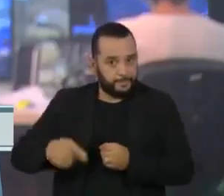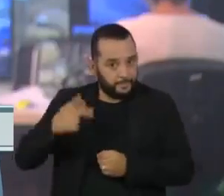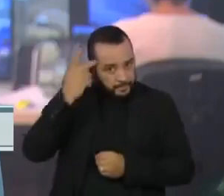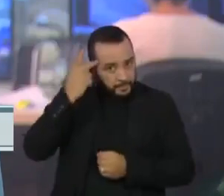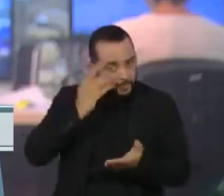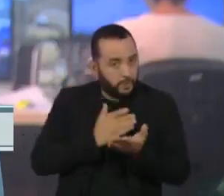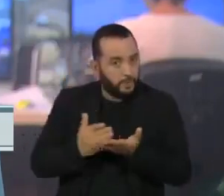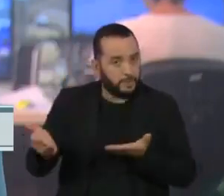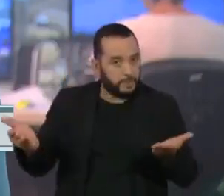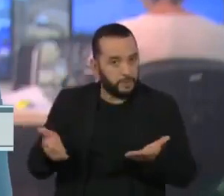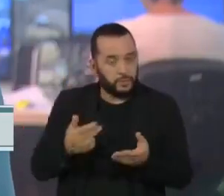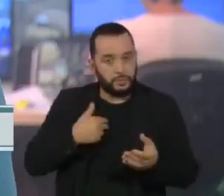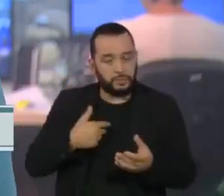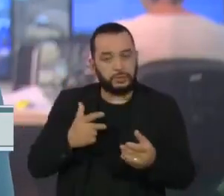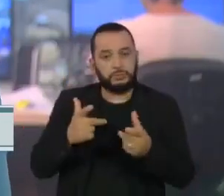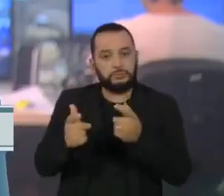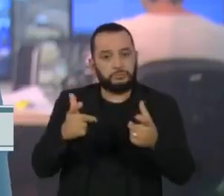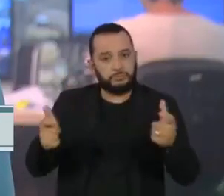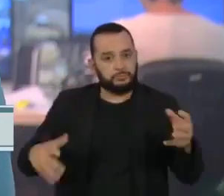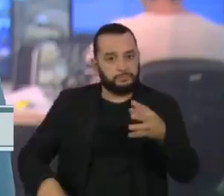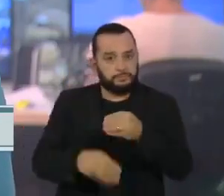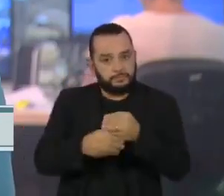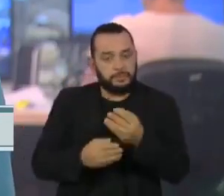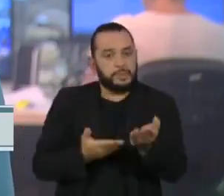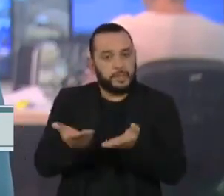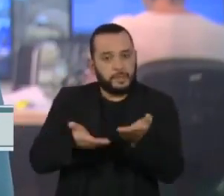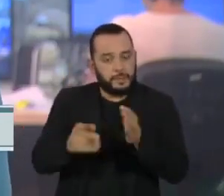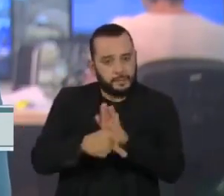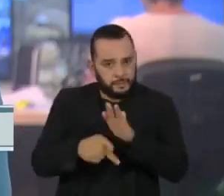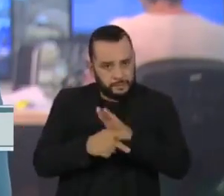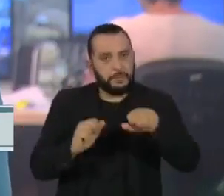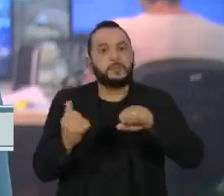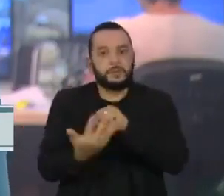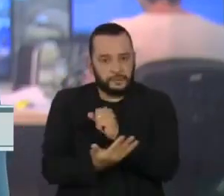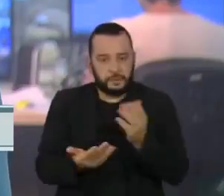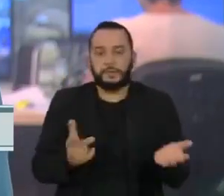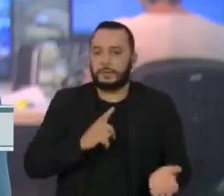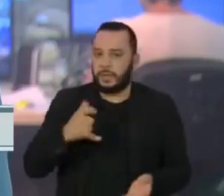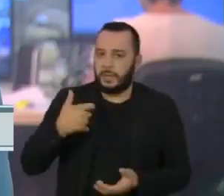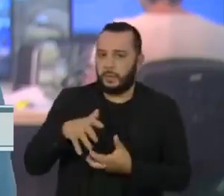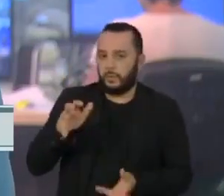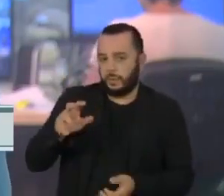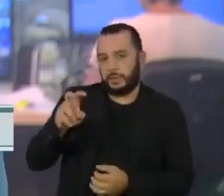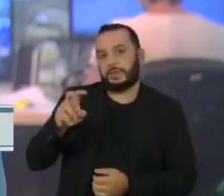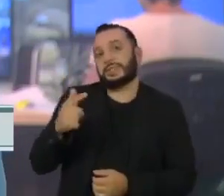aplicar hoje a dose de reforço contra a Covid-19 em idosos acima de 70 anos.